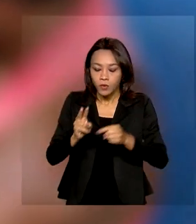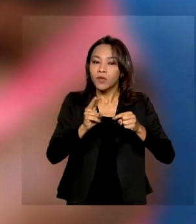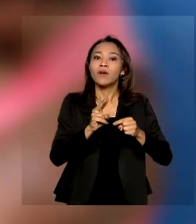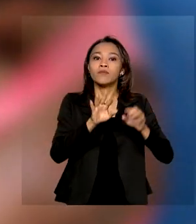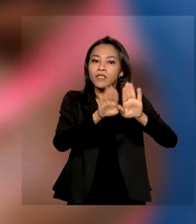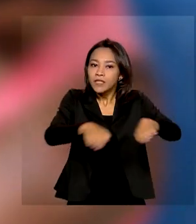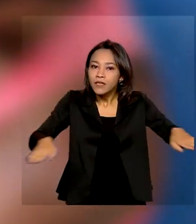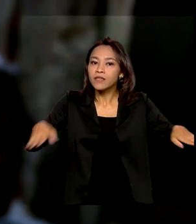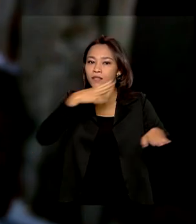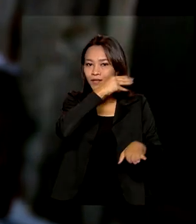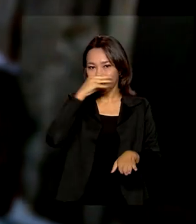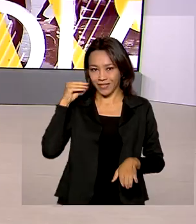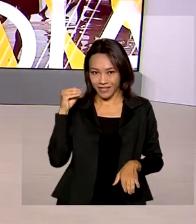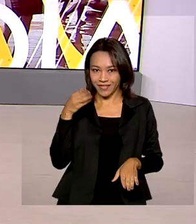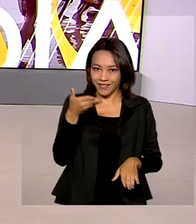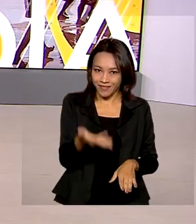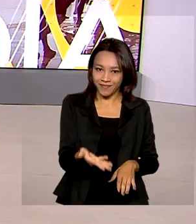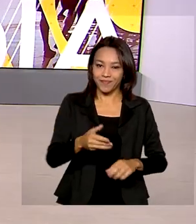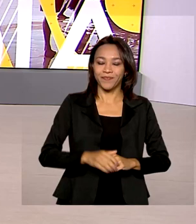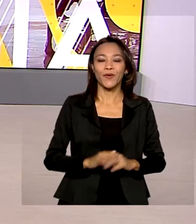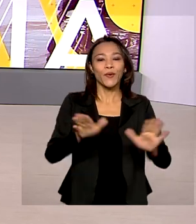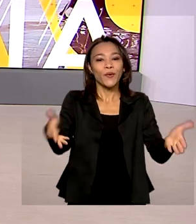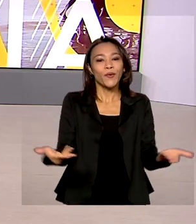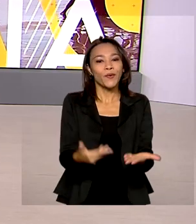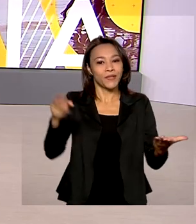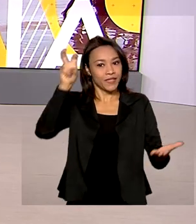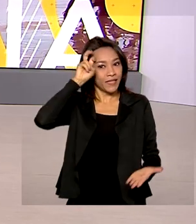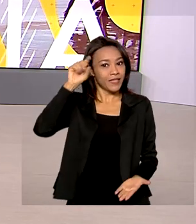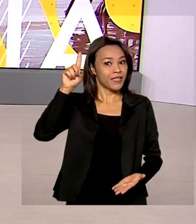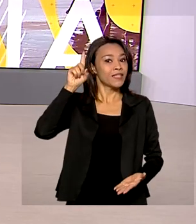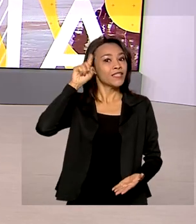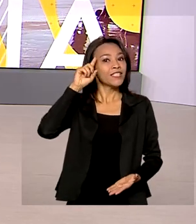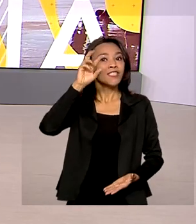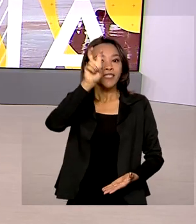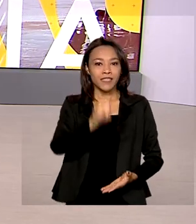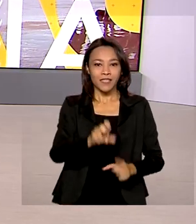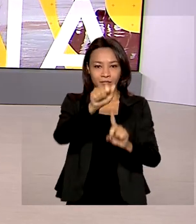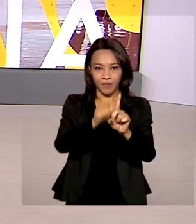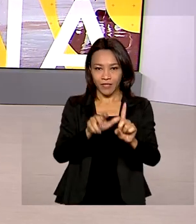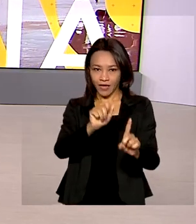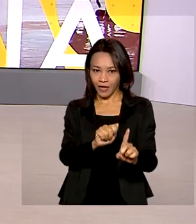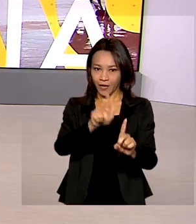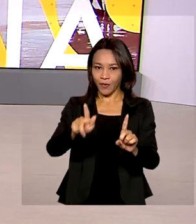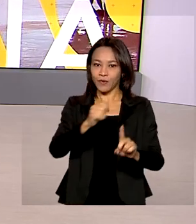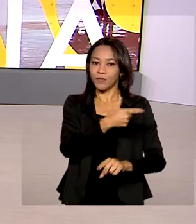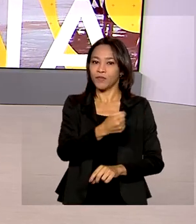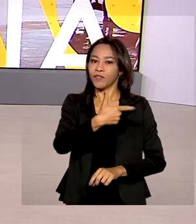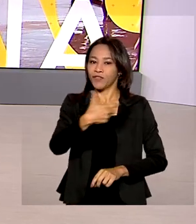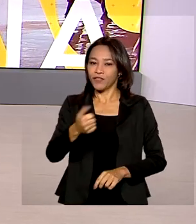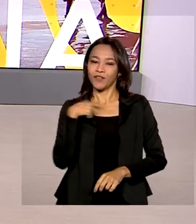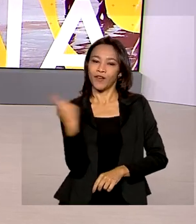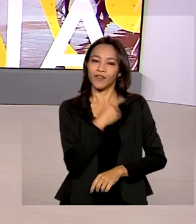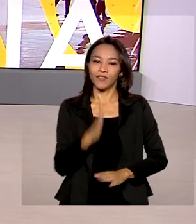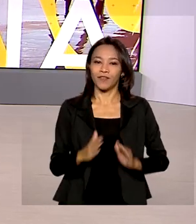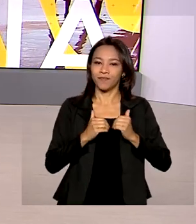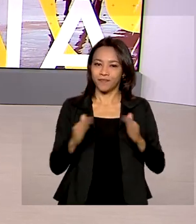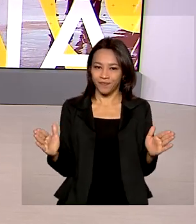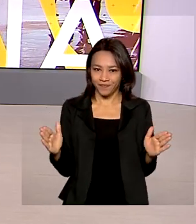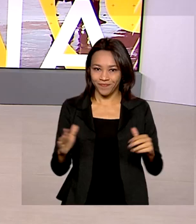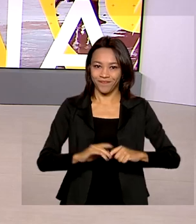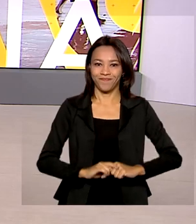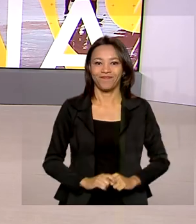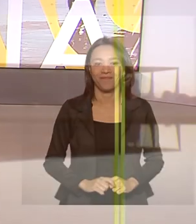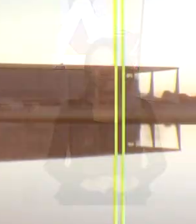crianças e adolescentes. Hoje, quinta-feira, 5 de agosto de 2021, o Brasil em Dia está começando.